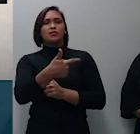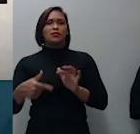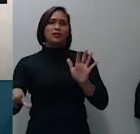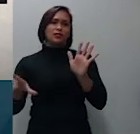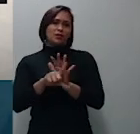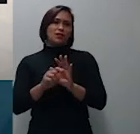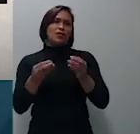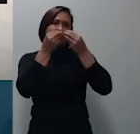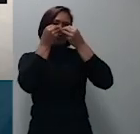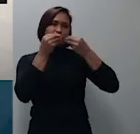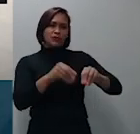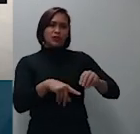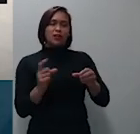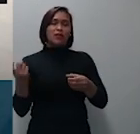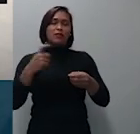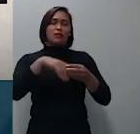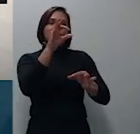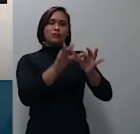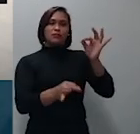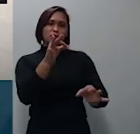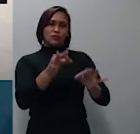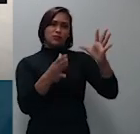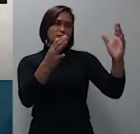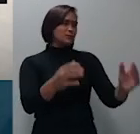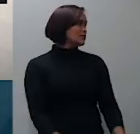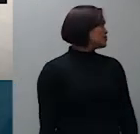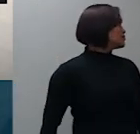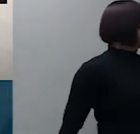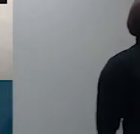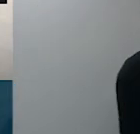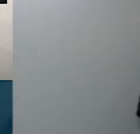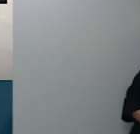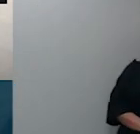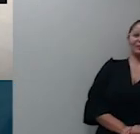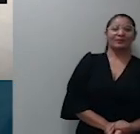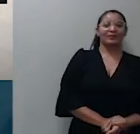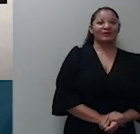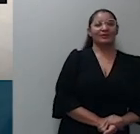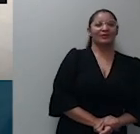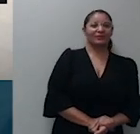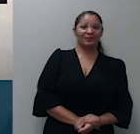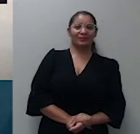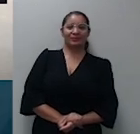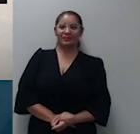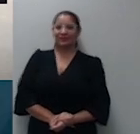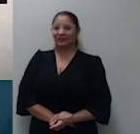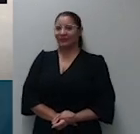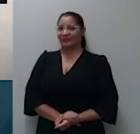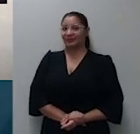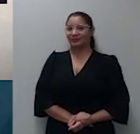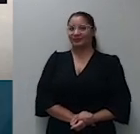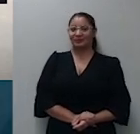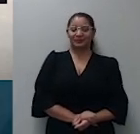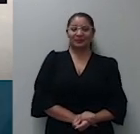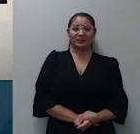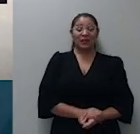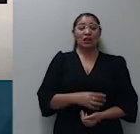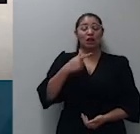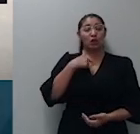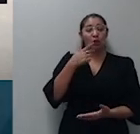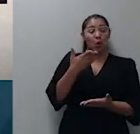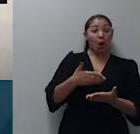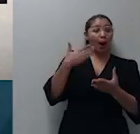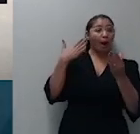recuperação judicial mas sim saber se tendo o plano de recuperação aprovado pelos